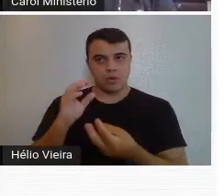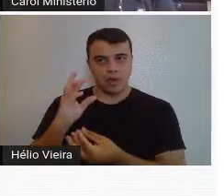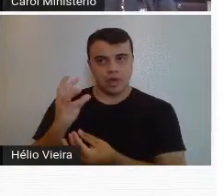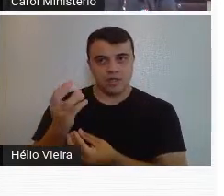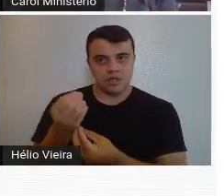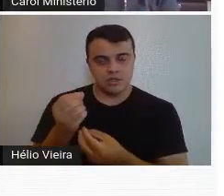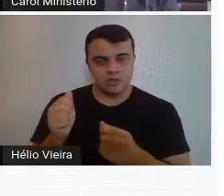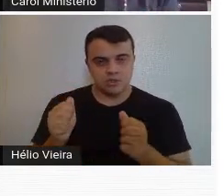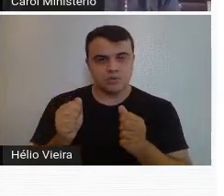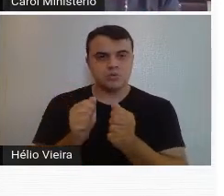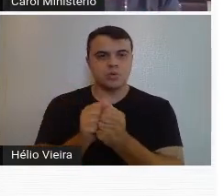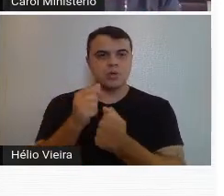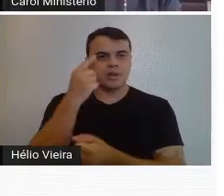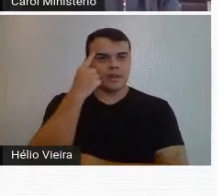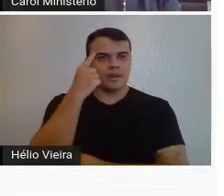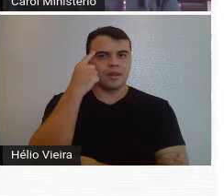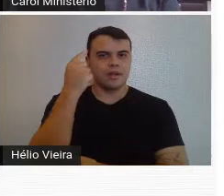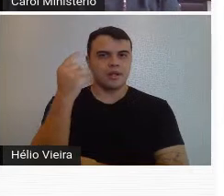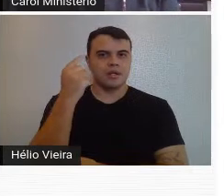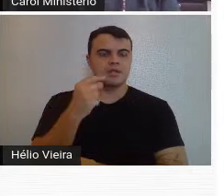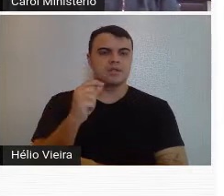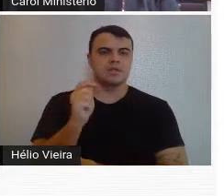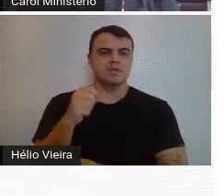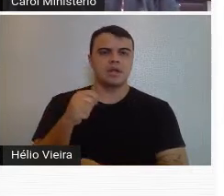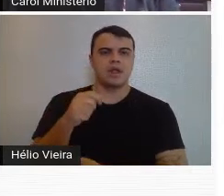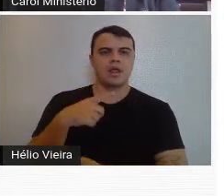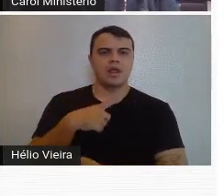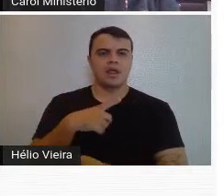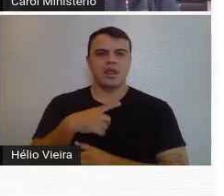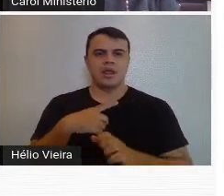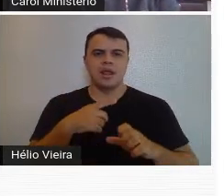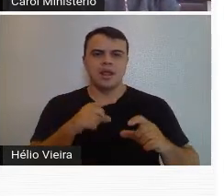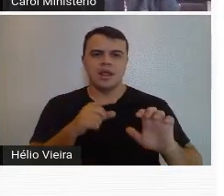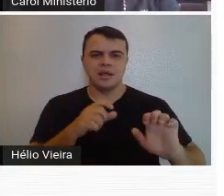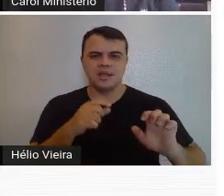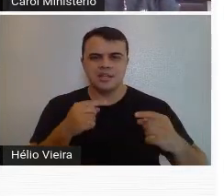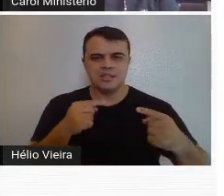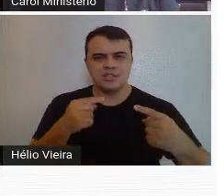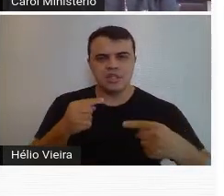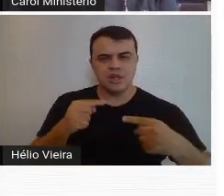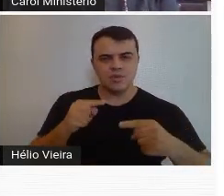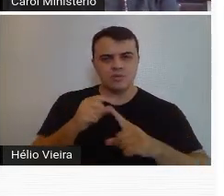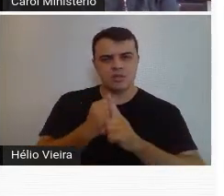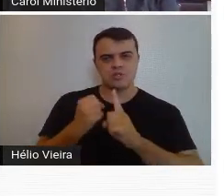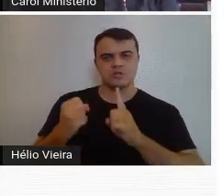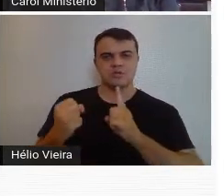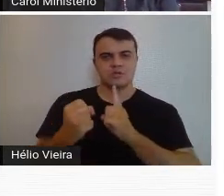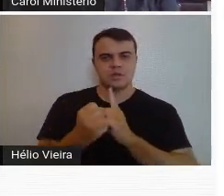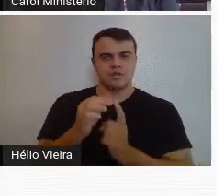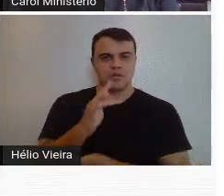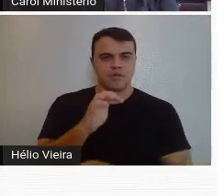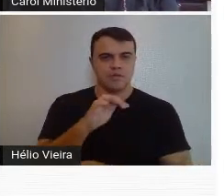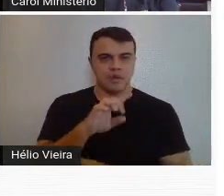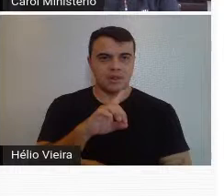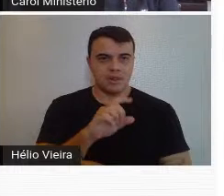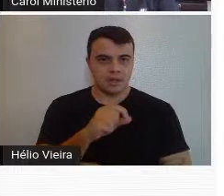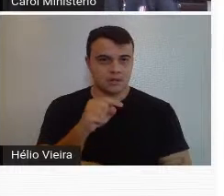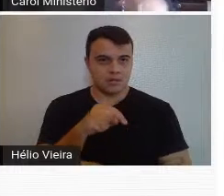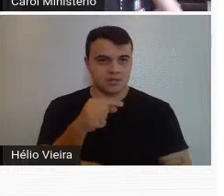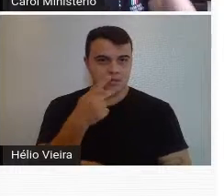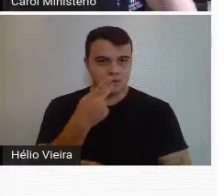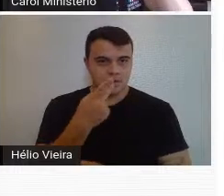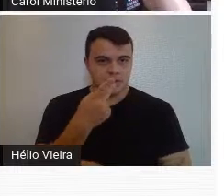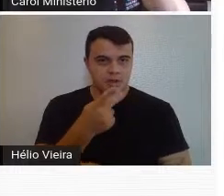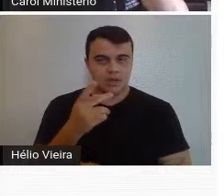saninharam a ideologia de esquerda, de denúncia social. Então, o Fernando Pedro Sete ele traz essa...